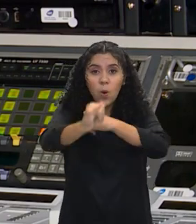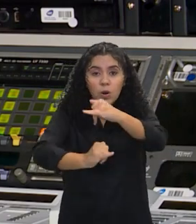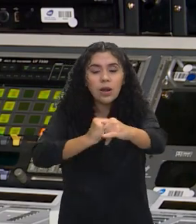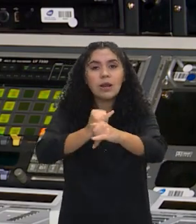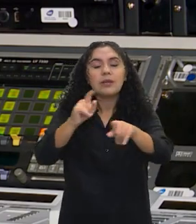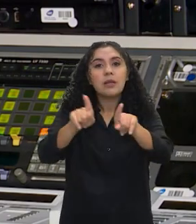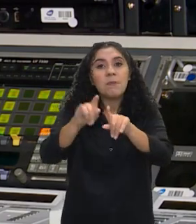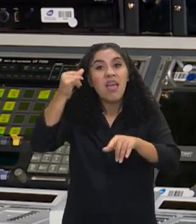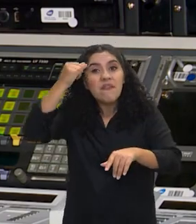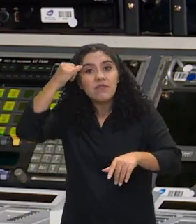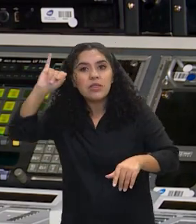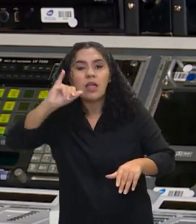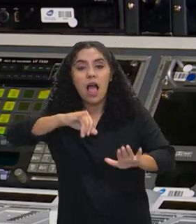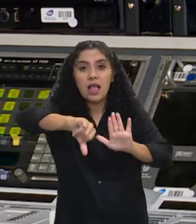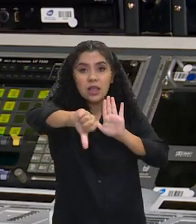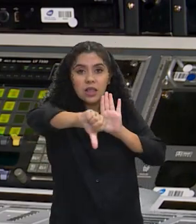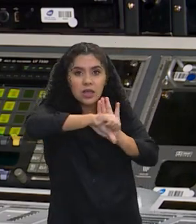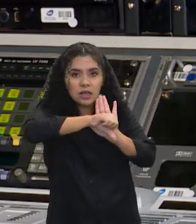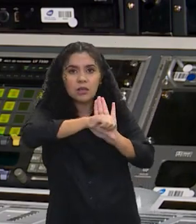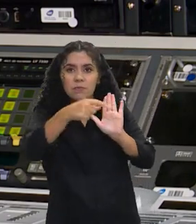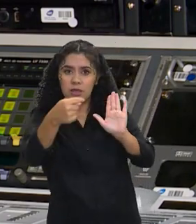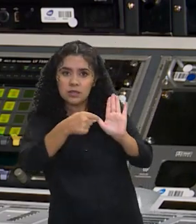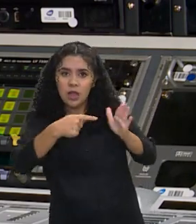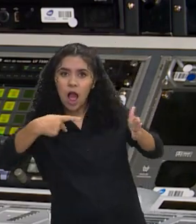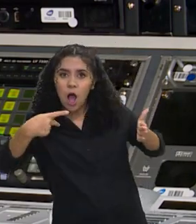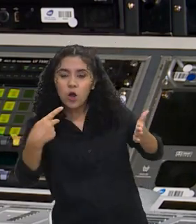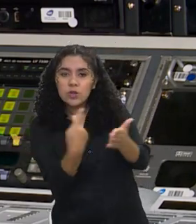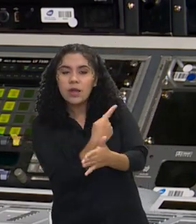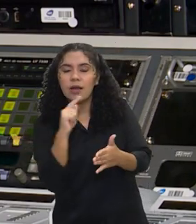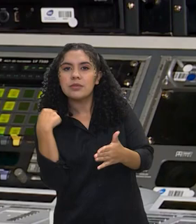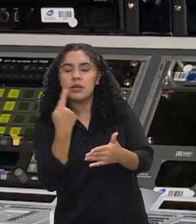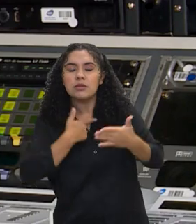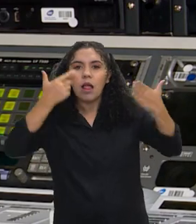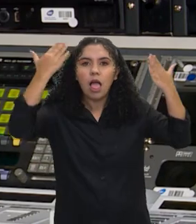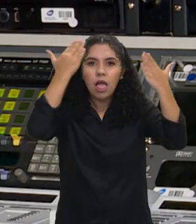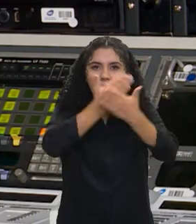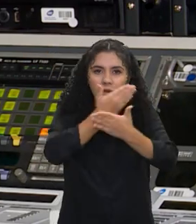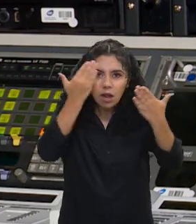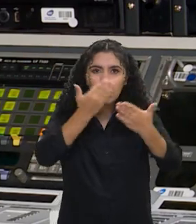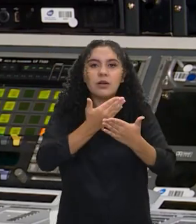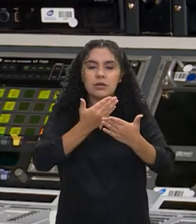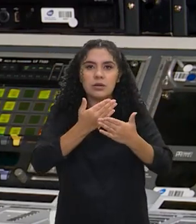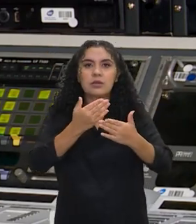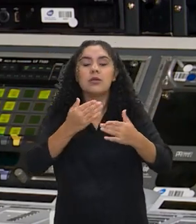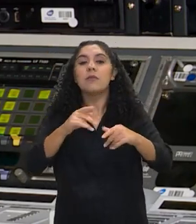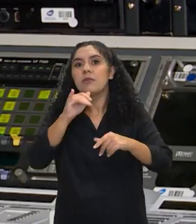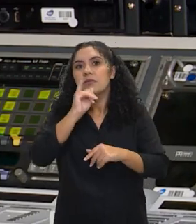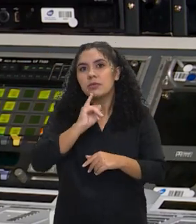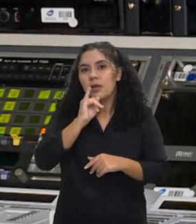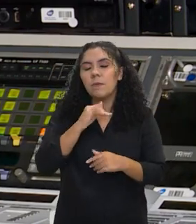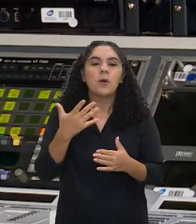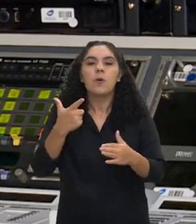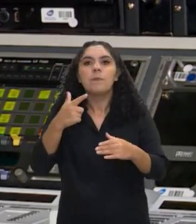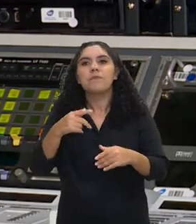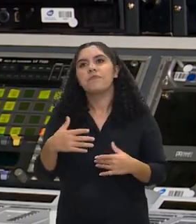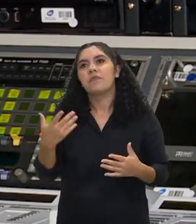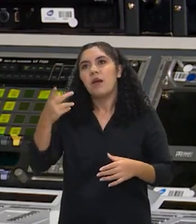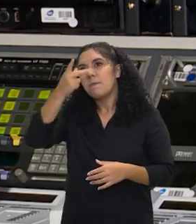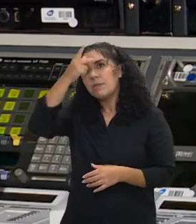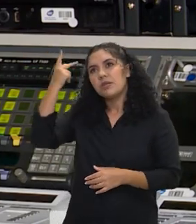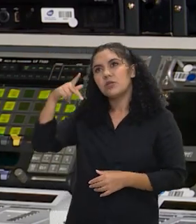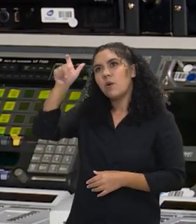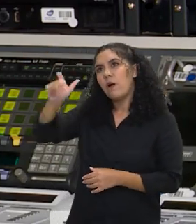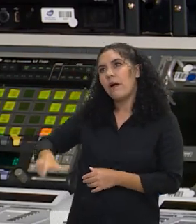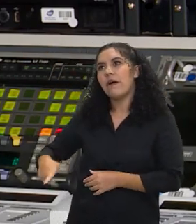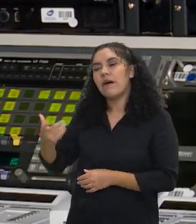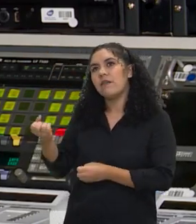é que a gente evita que os crimes que já são crimes offline sejam cometidos no ambiente online. Por que? Alguém vai dizer, ah,